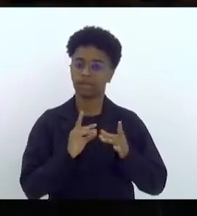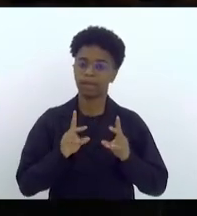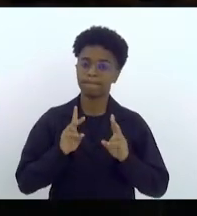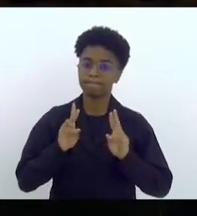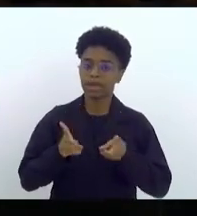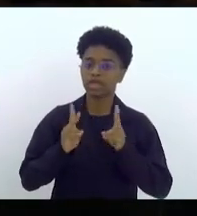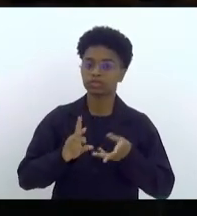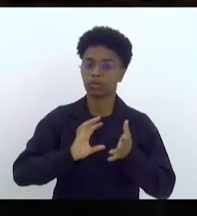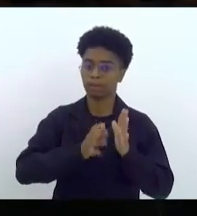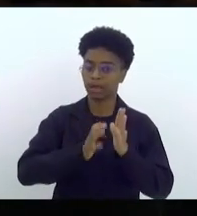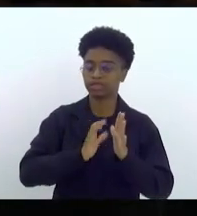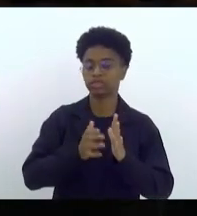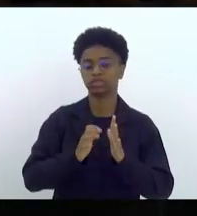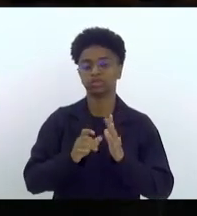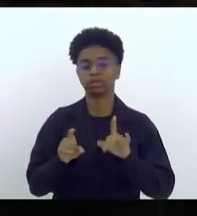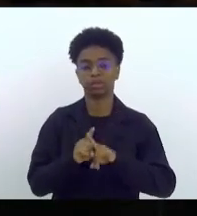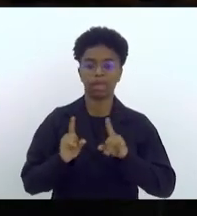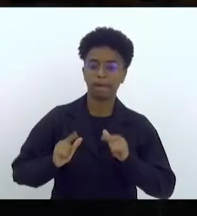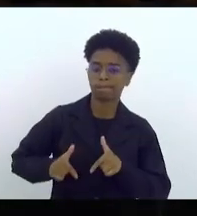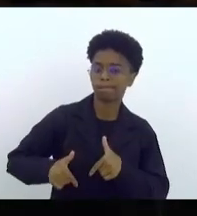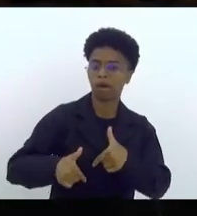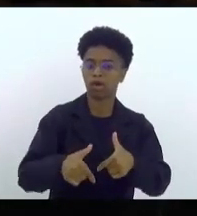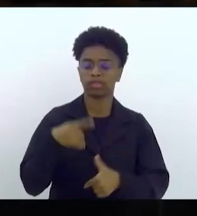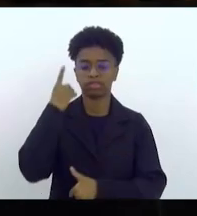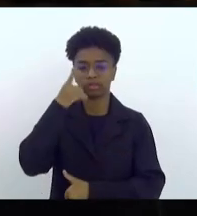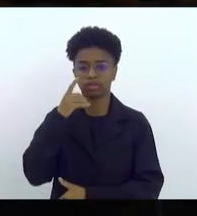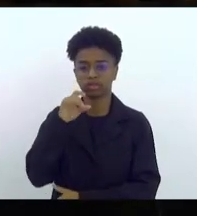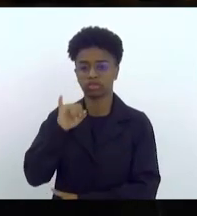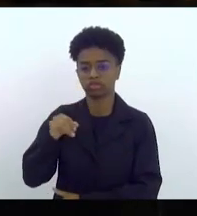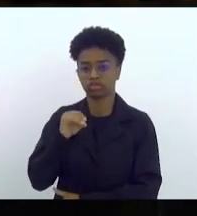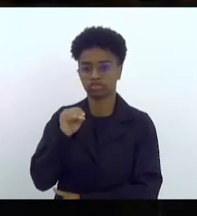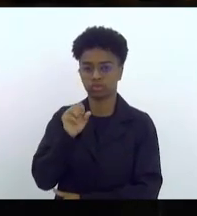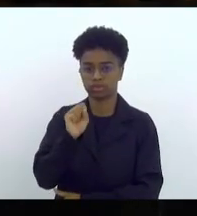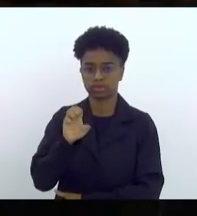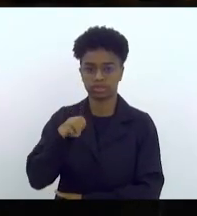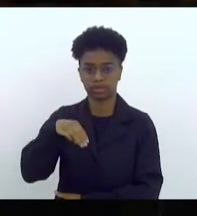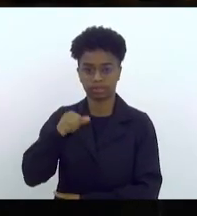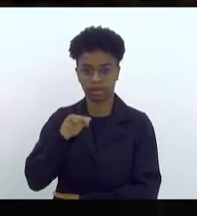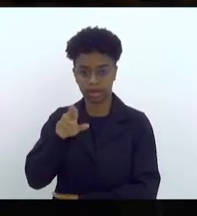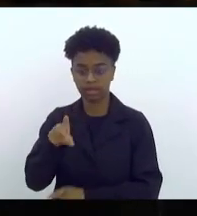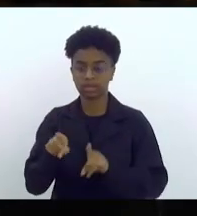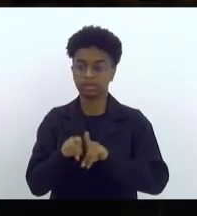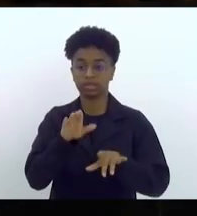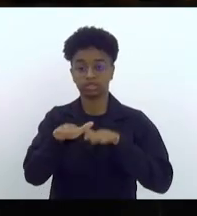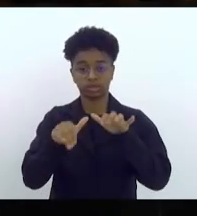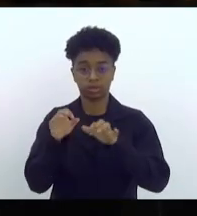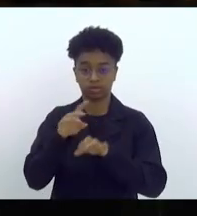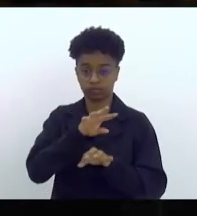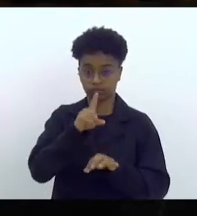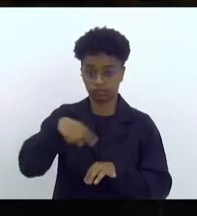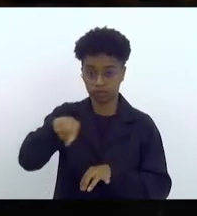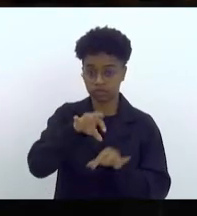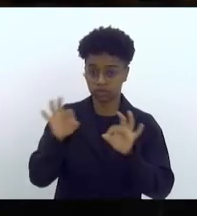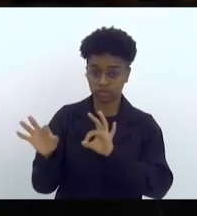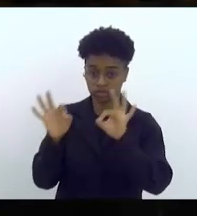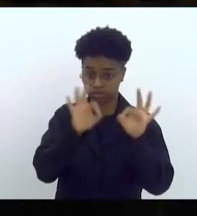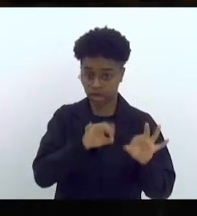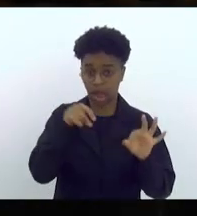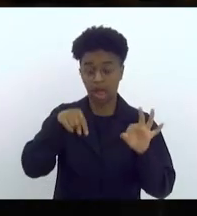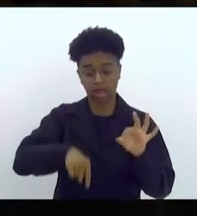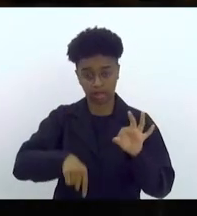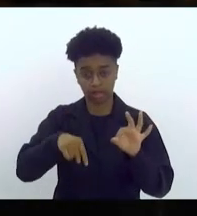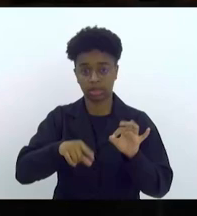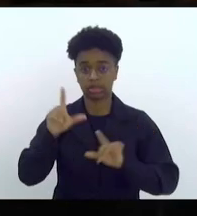combativo deputado professor José Mar e chamo a todos que assistem essa